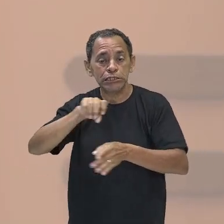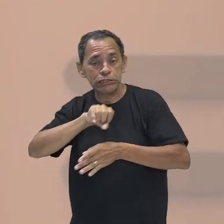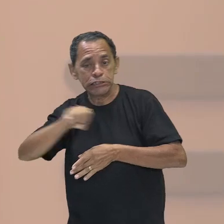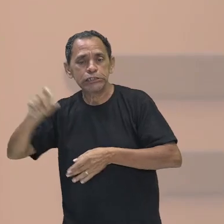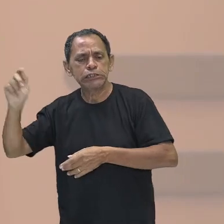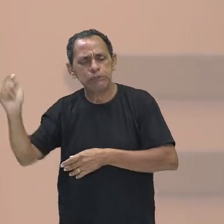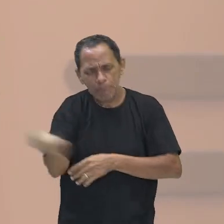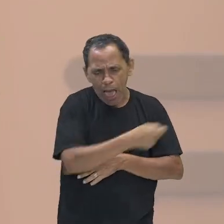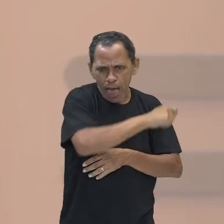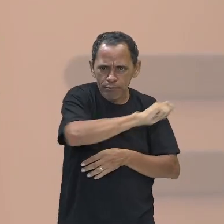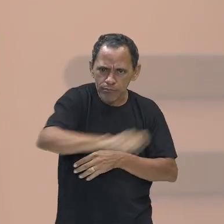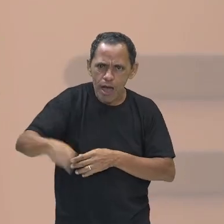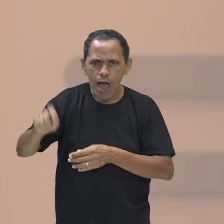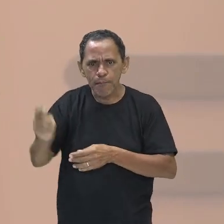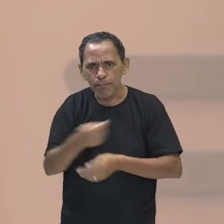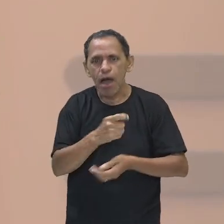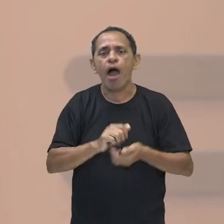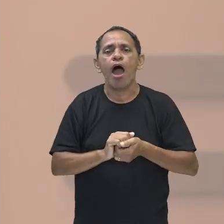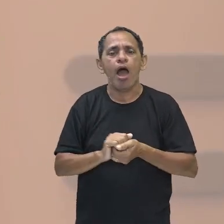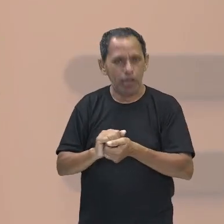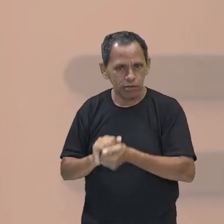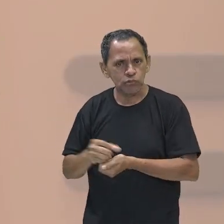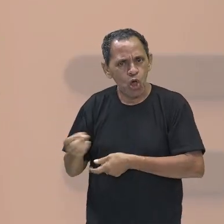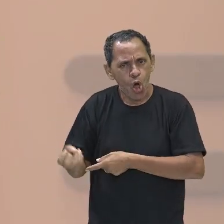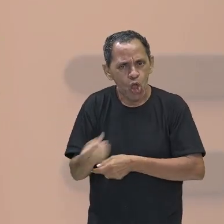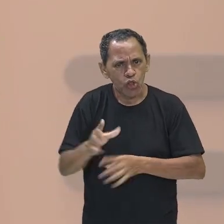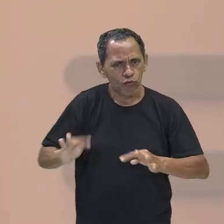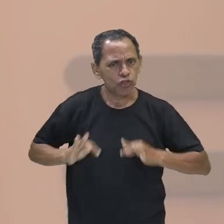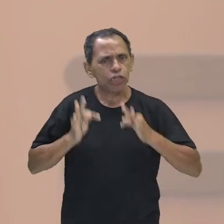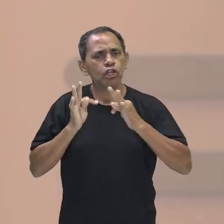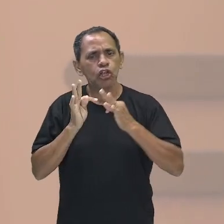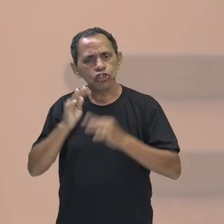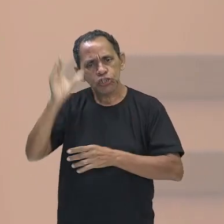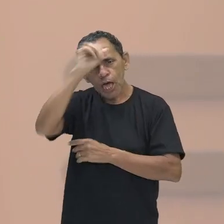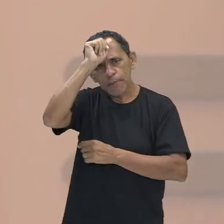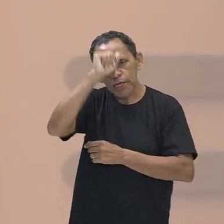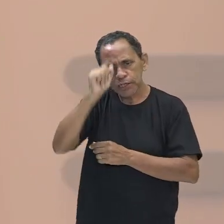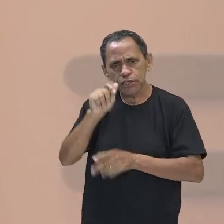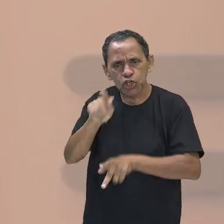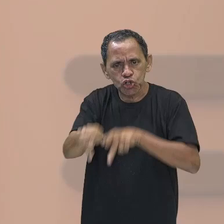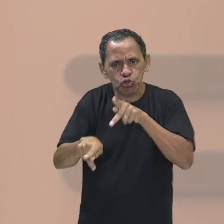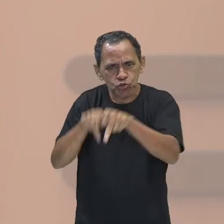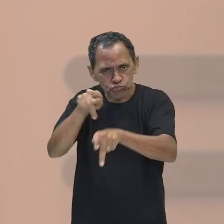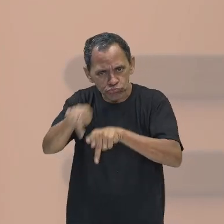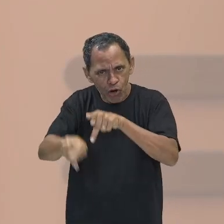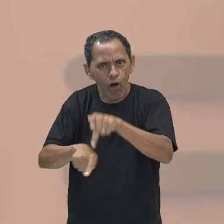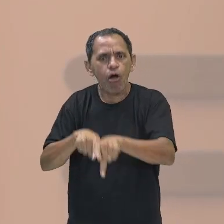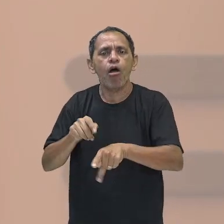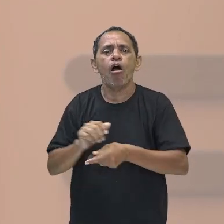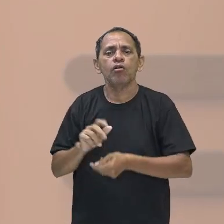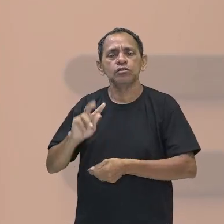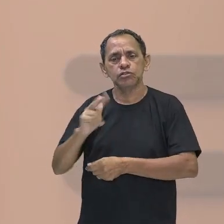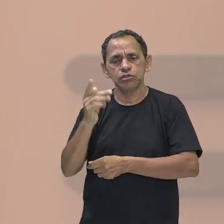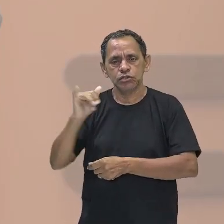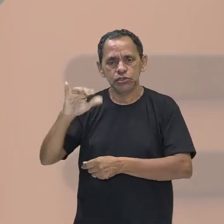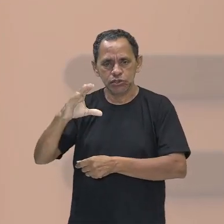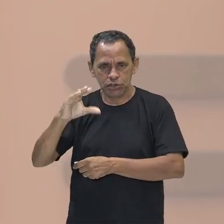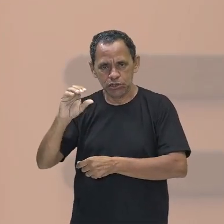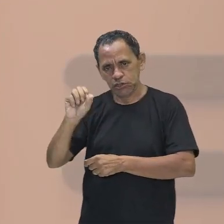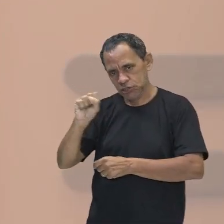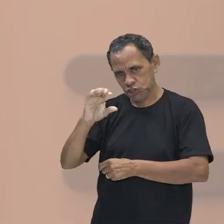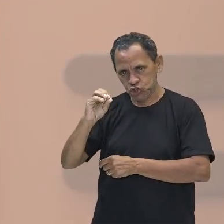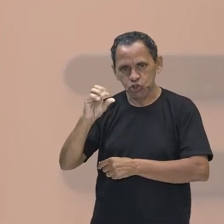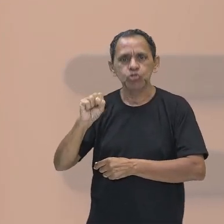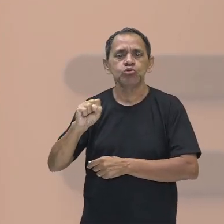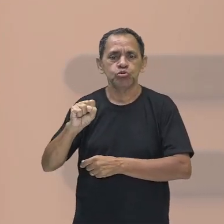Por quê? Porque é uma nova tecnologia que eles aprenderam, aí, com os povos Ixos. E fizeram, também, com que o Egito fizesse, então, aí,